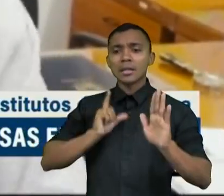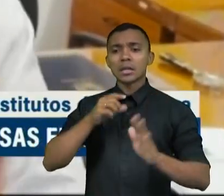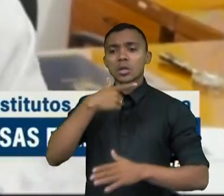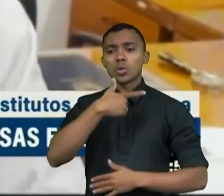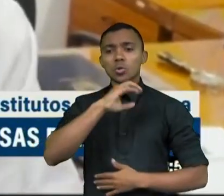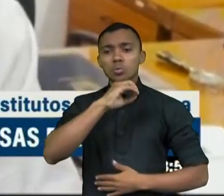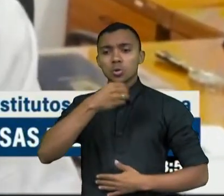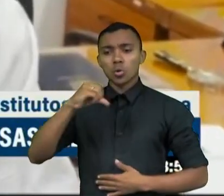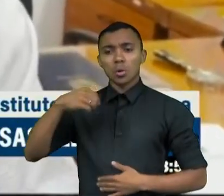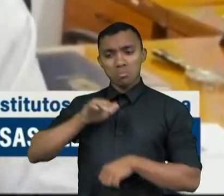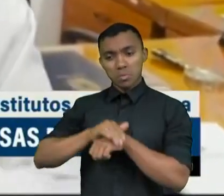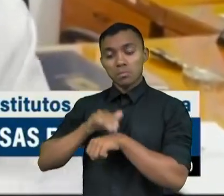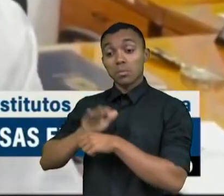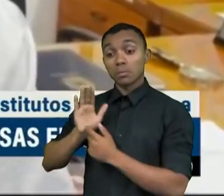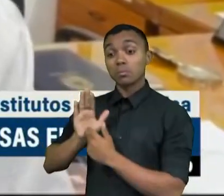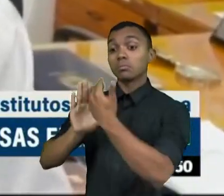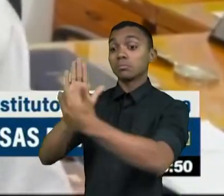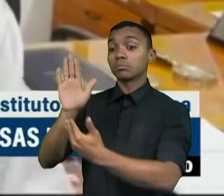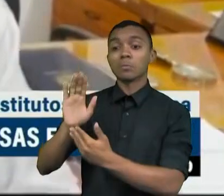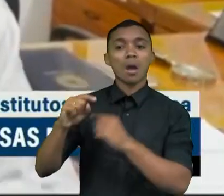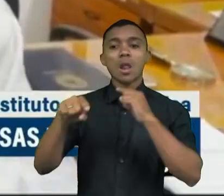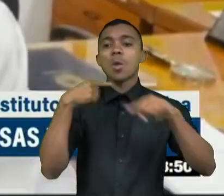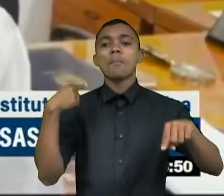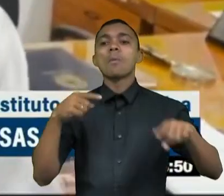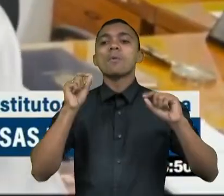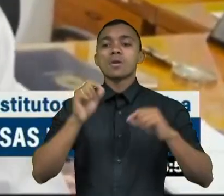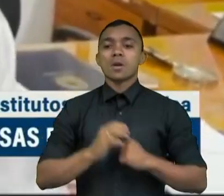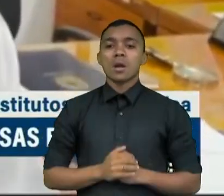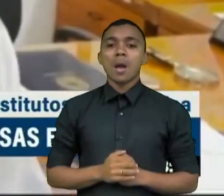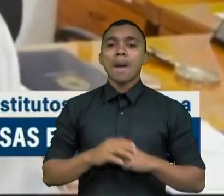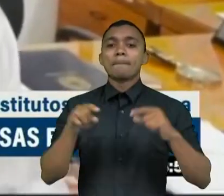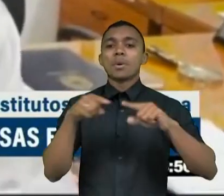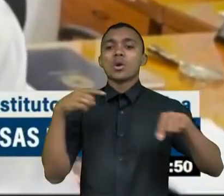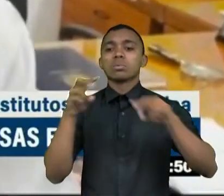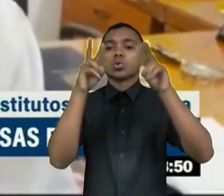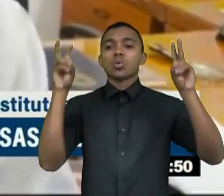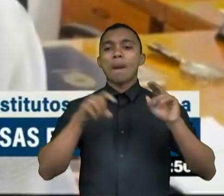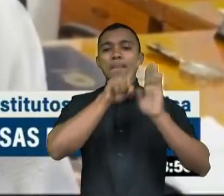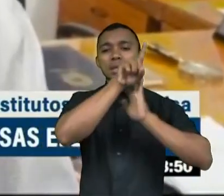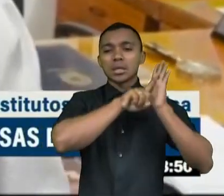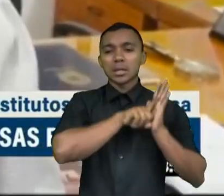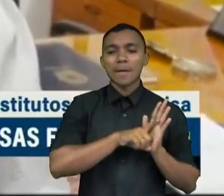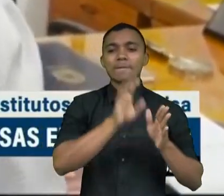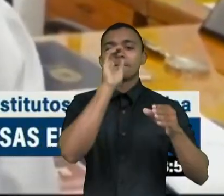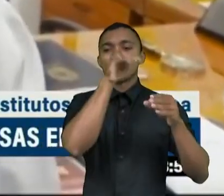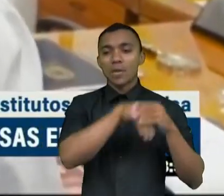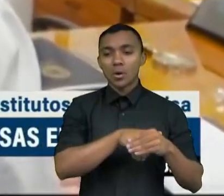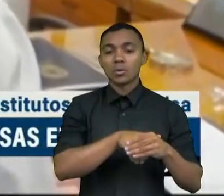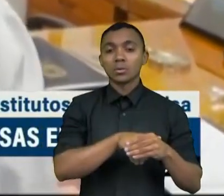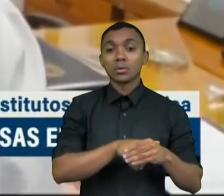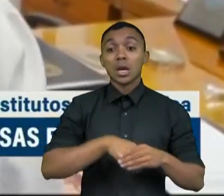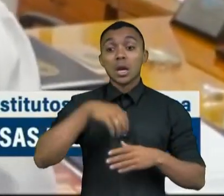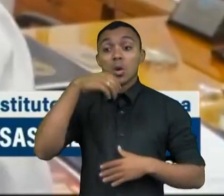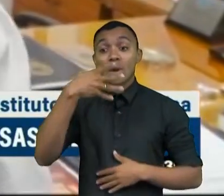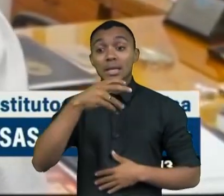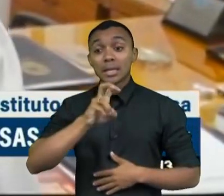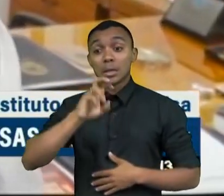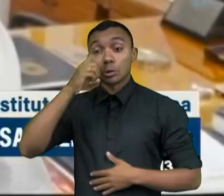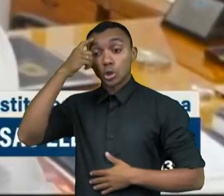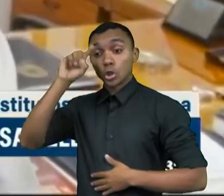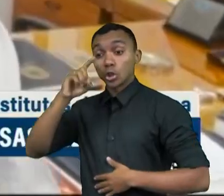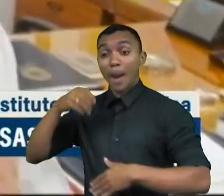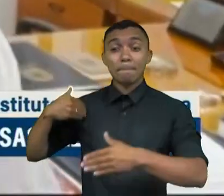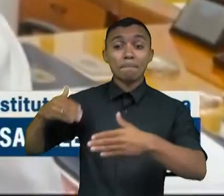onde proíbo a divulgação de pesquisas eleitorais 45 dias